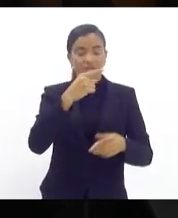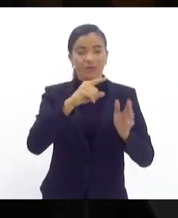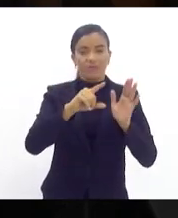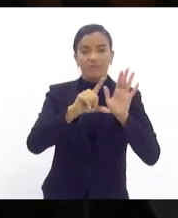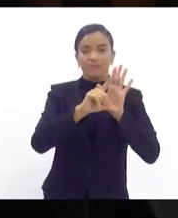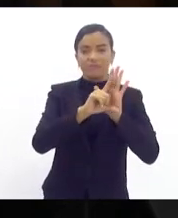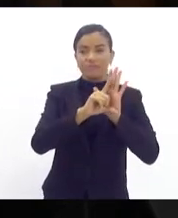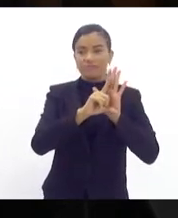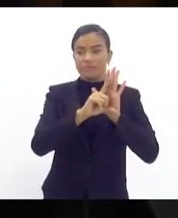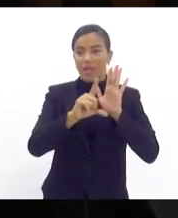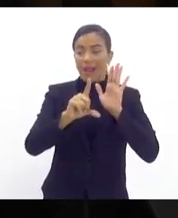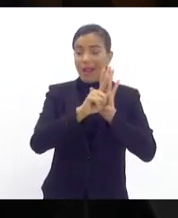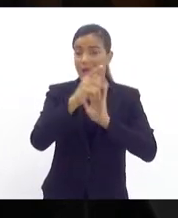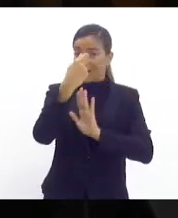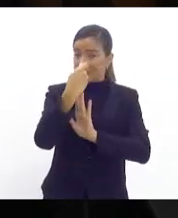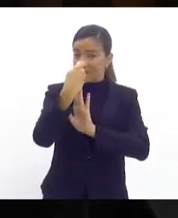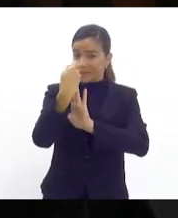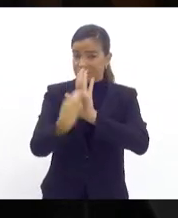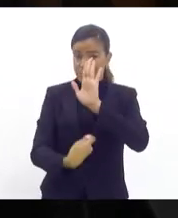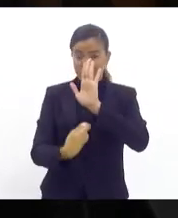de autoria